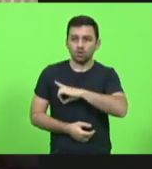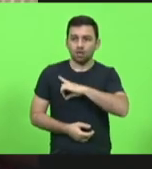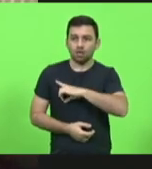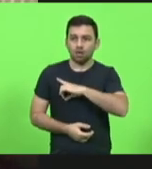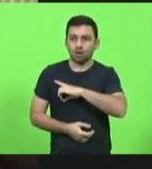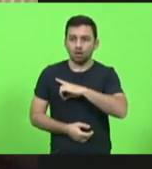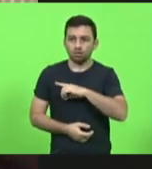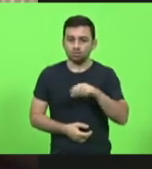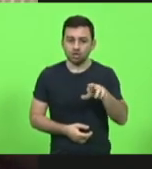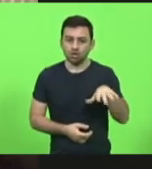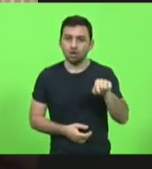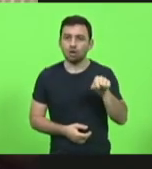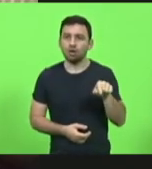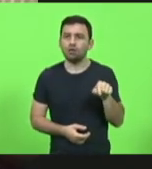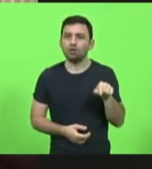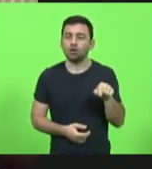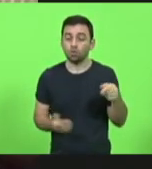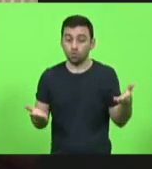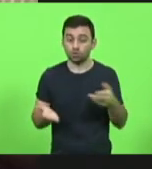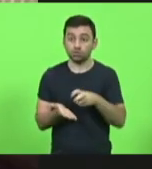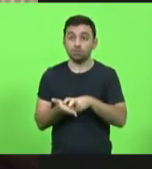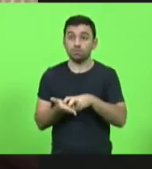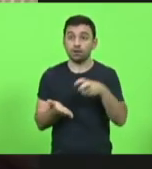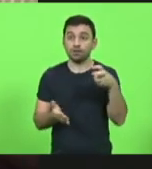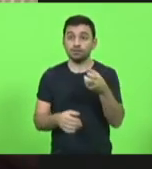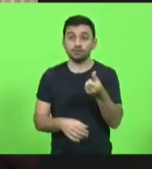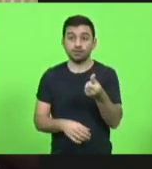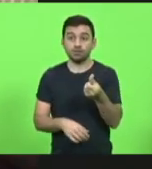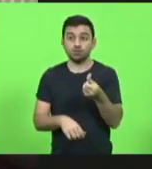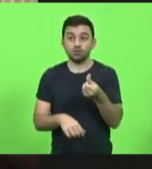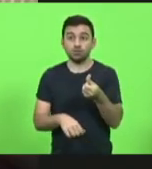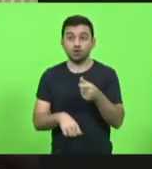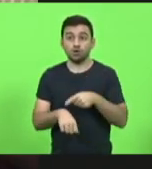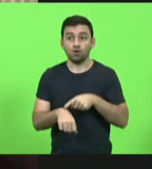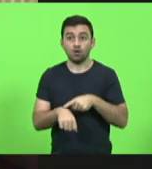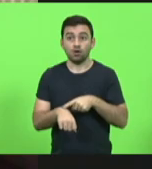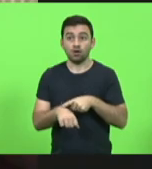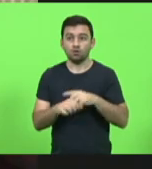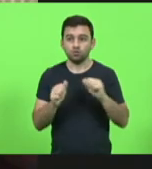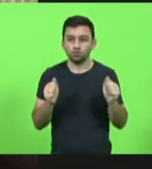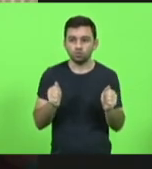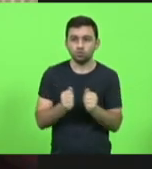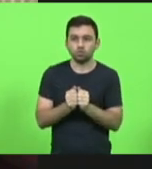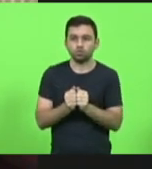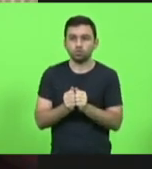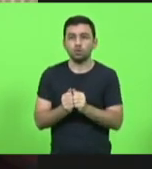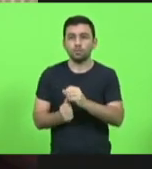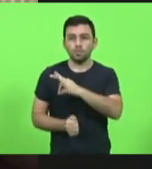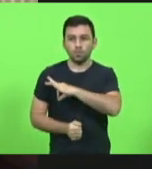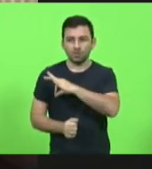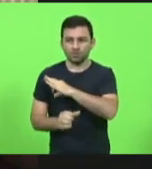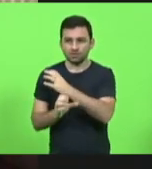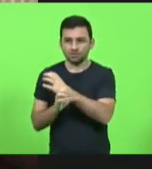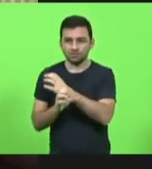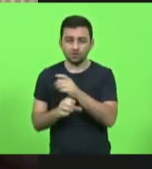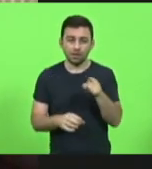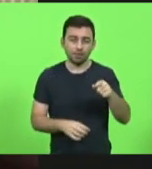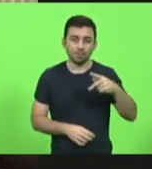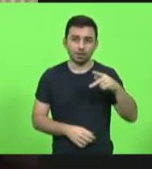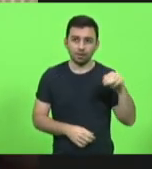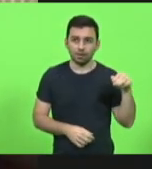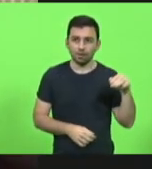que teriam hoje pela manhã, seis da manhã, uma operação em conjunto entre polícia civil e polícia militar,